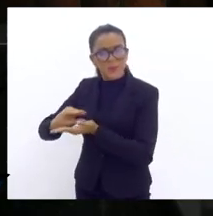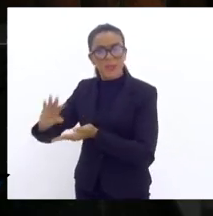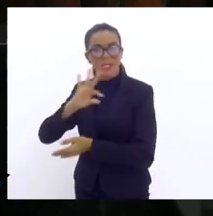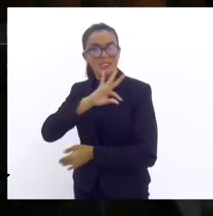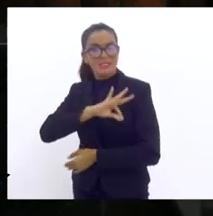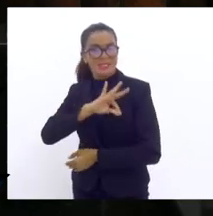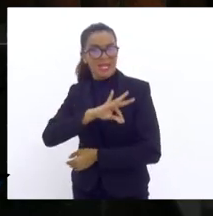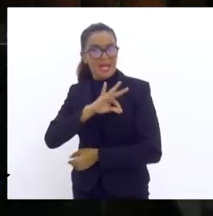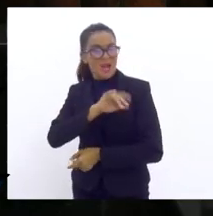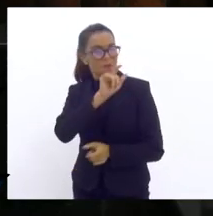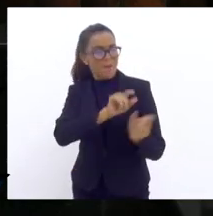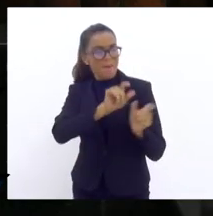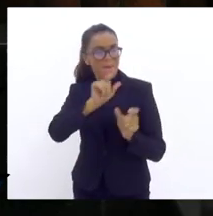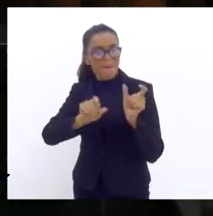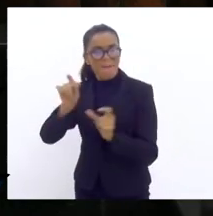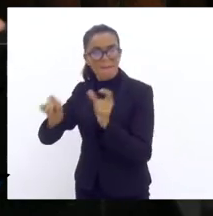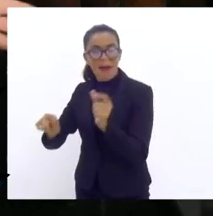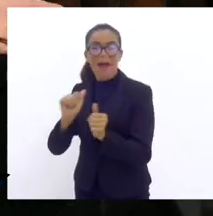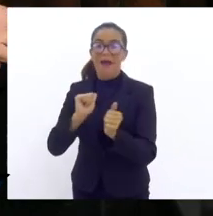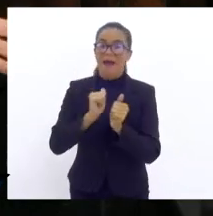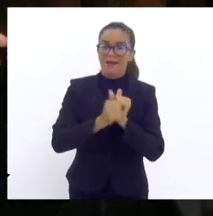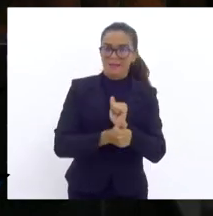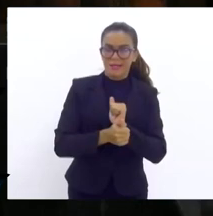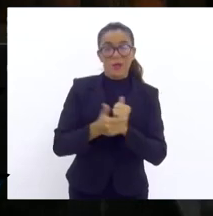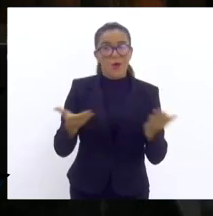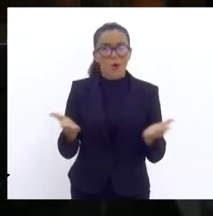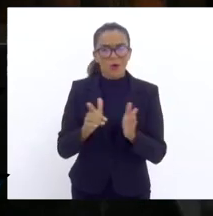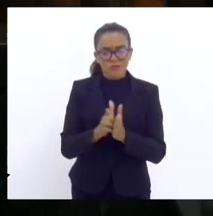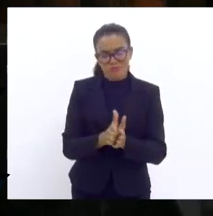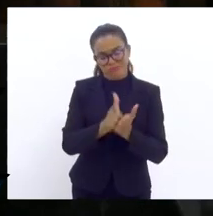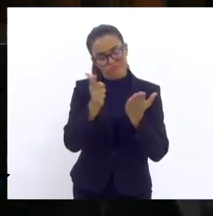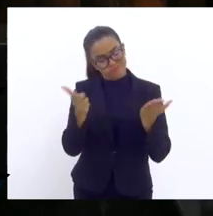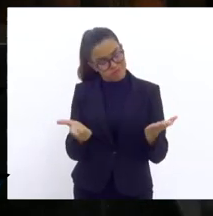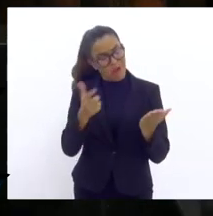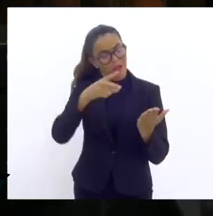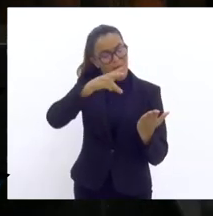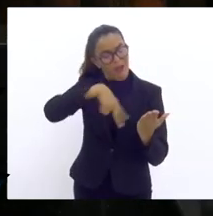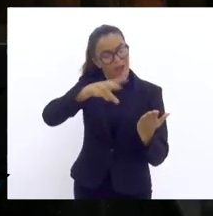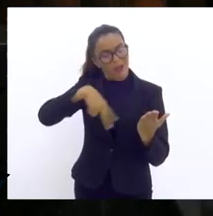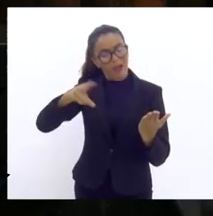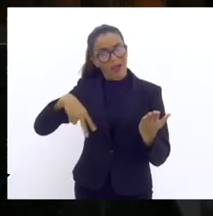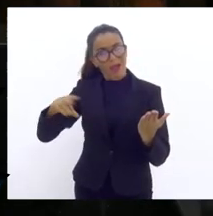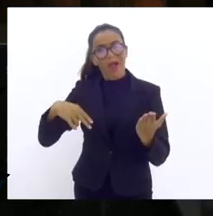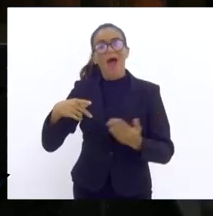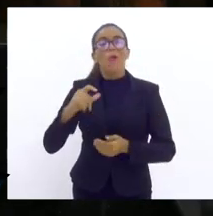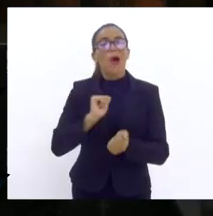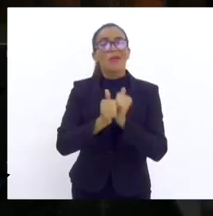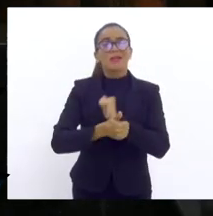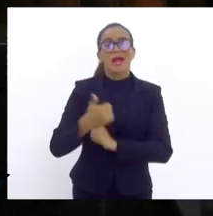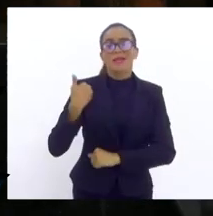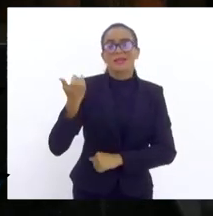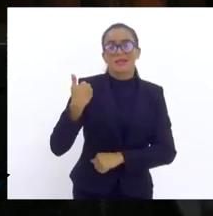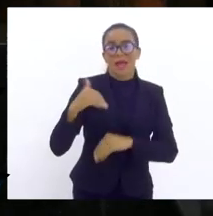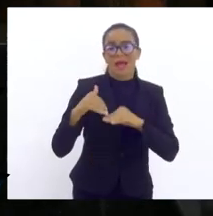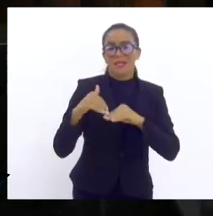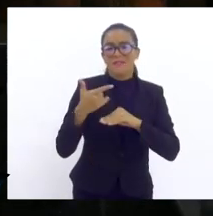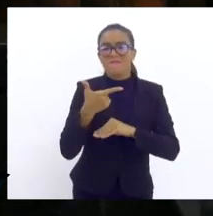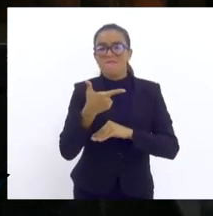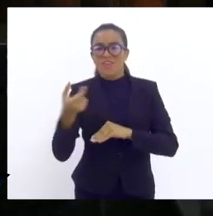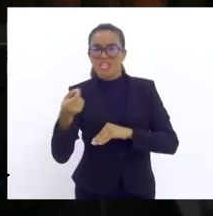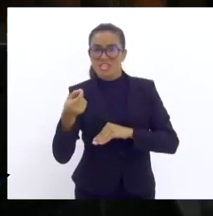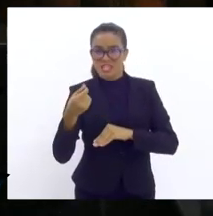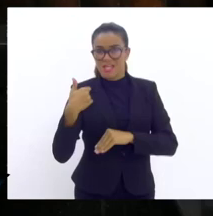aos atletas. hoje mesmo eu li um jornal de atleta que era do sub-20, na medida que